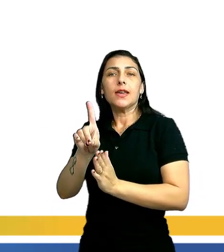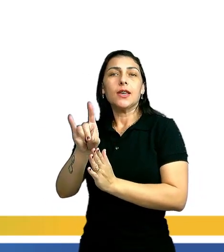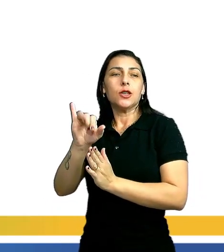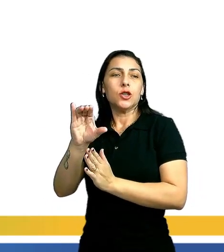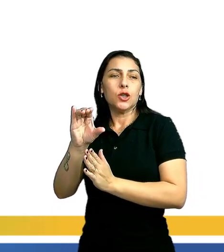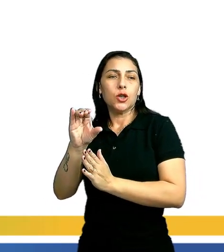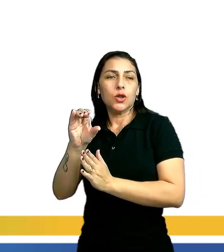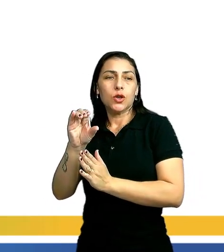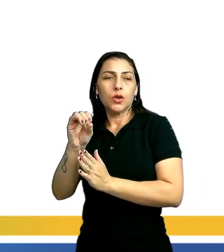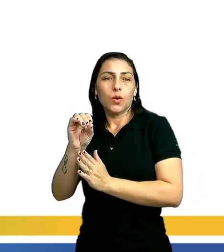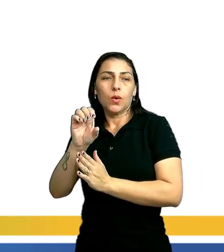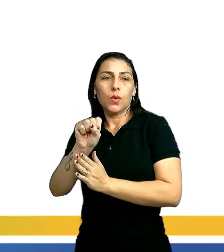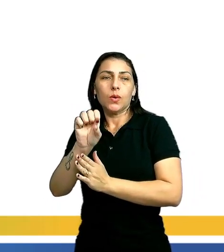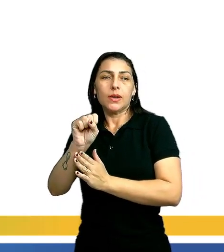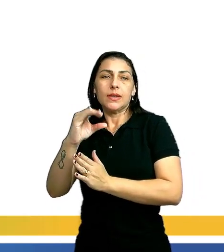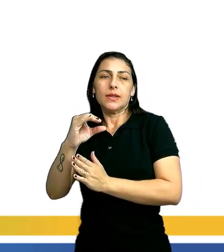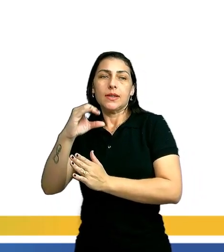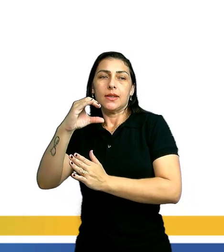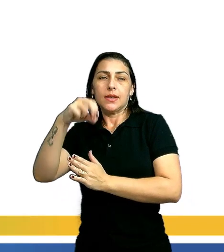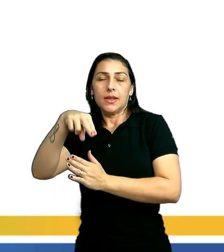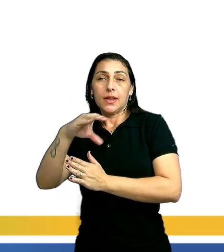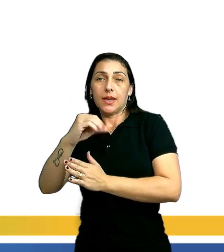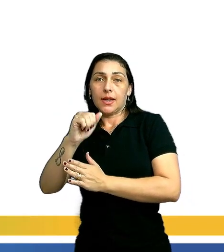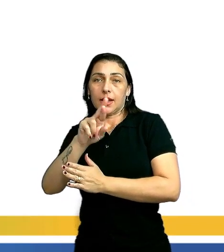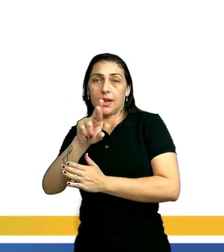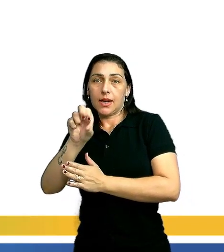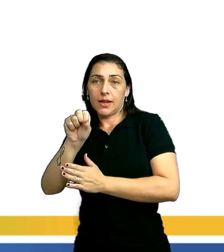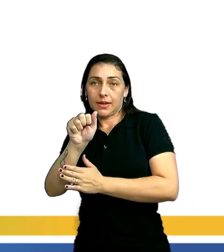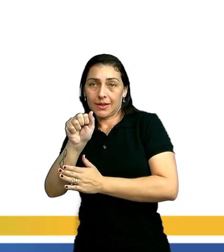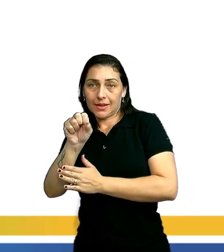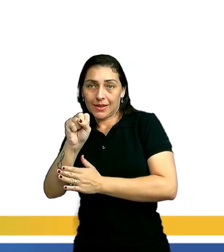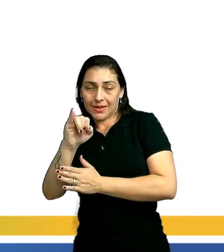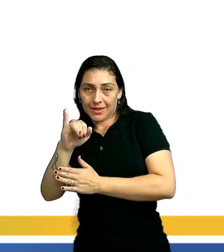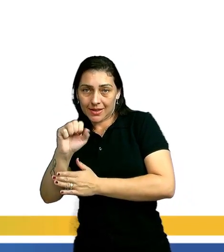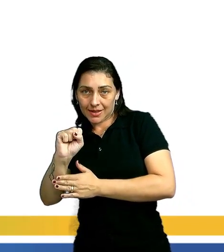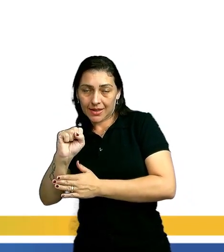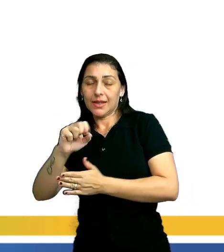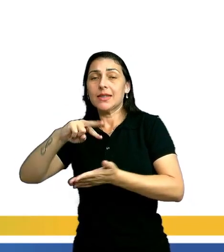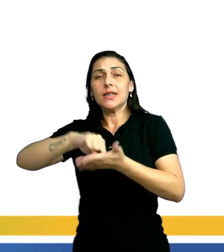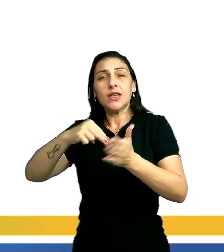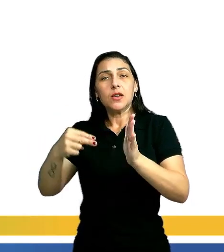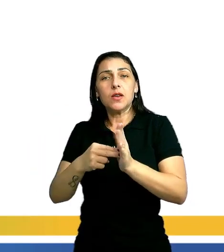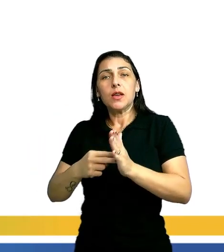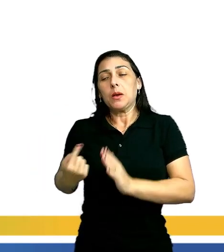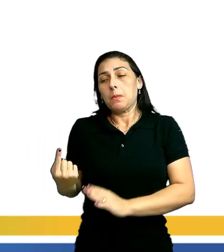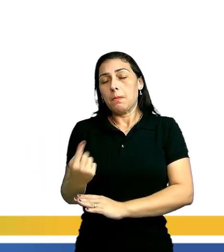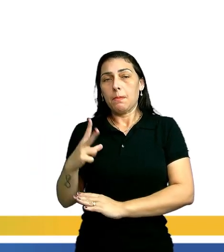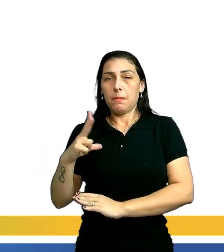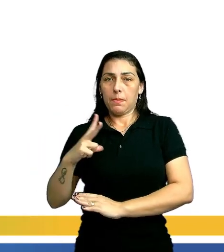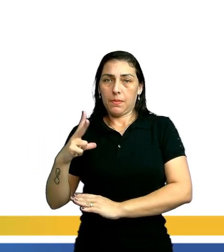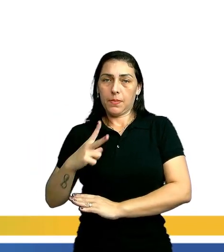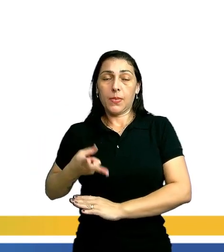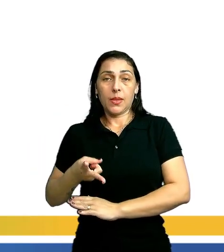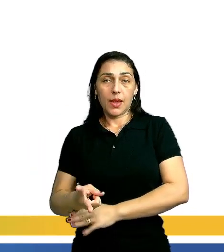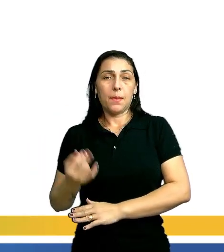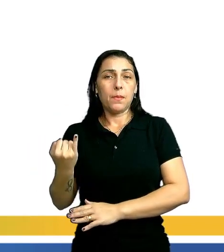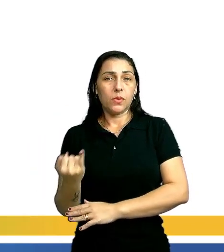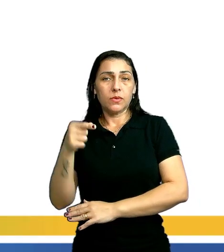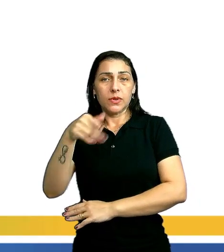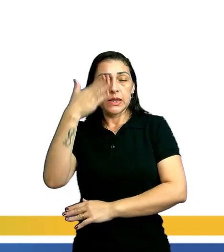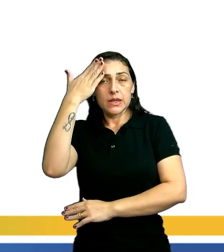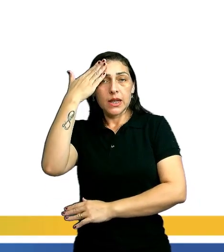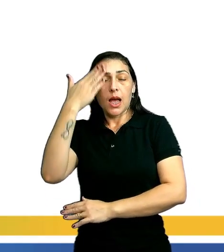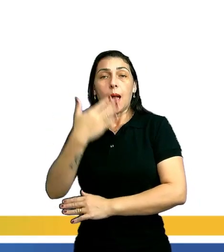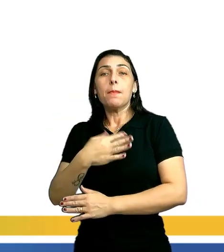as suas individualidades, particularidades, singularidades. Continuando, por isso, é importante que você saiba